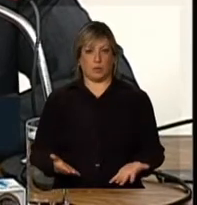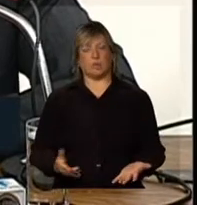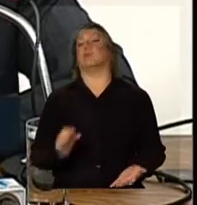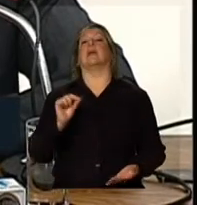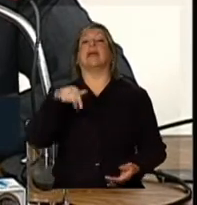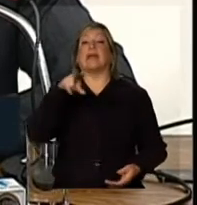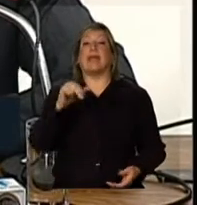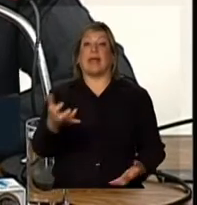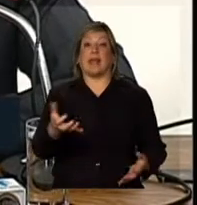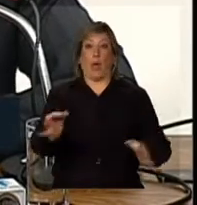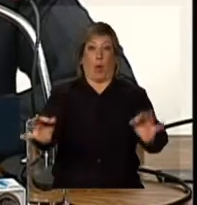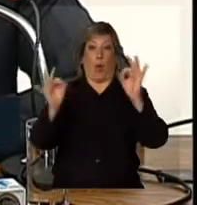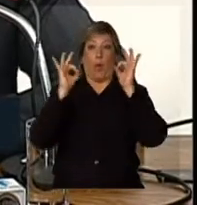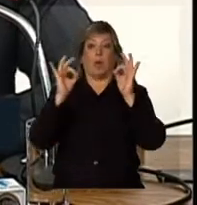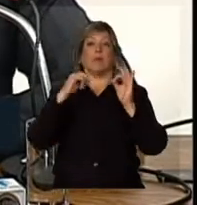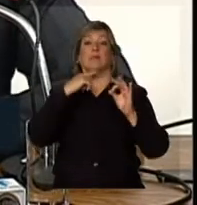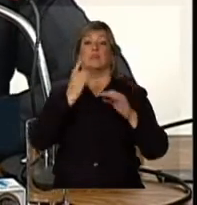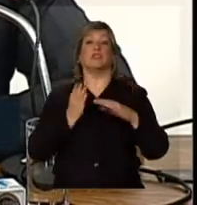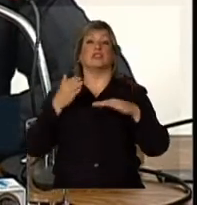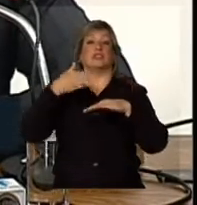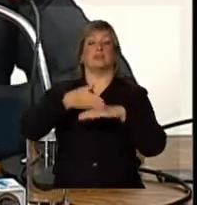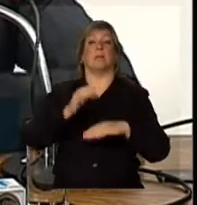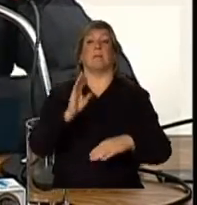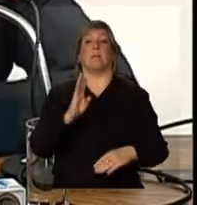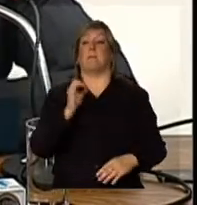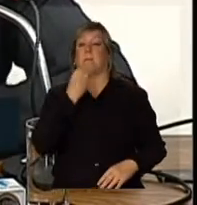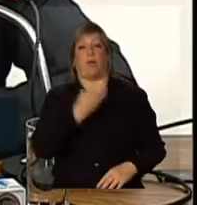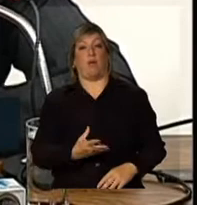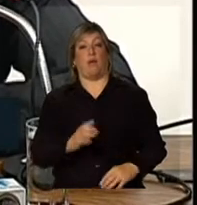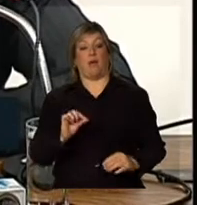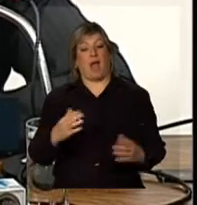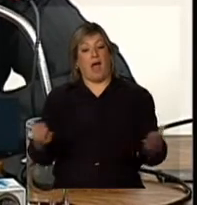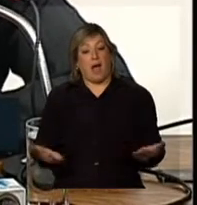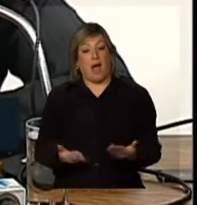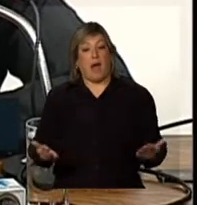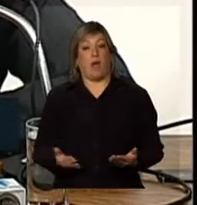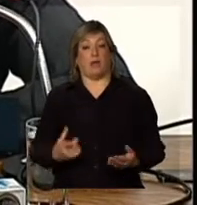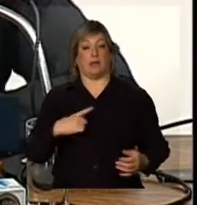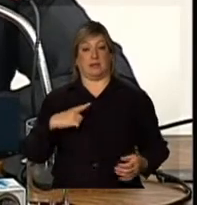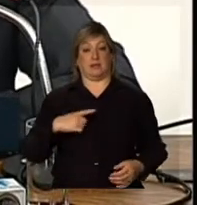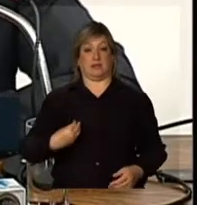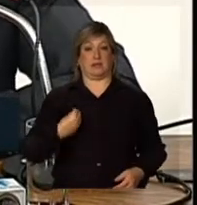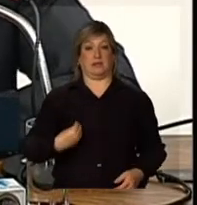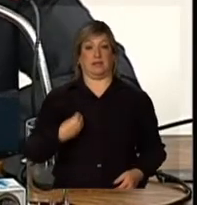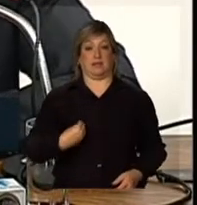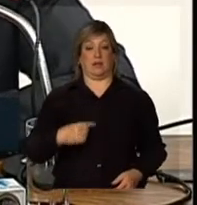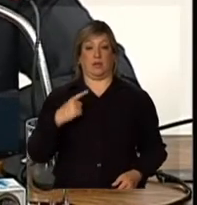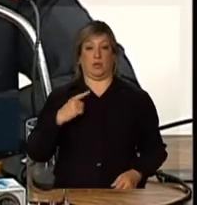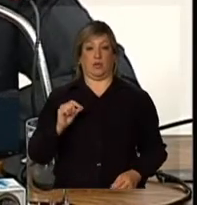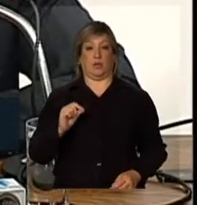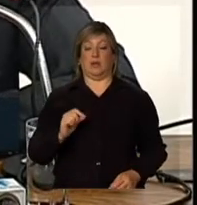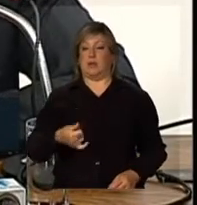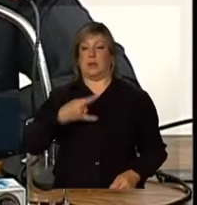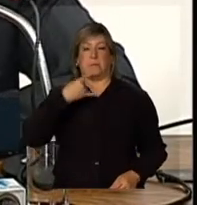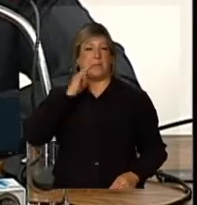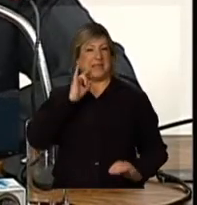ótimo não chega ao bom. Se nós tivermos agora, neste contexto, a discussão da tolerância zero,